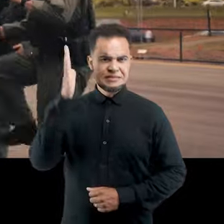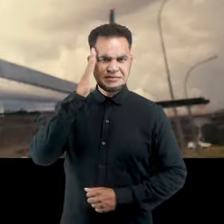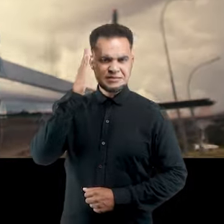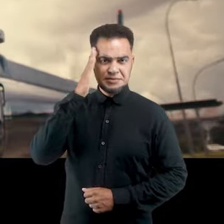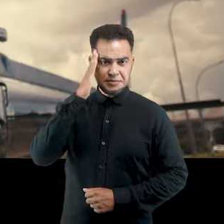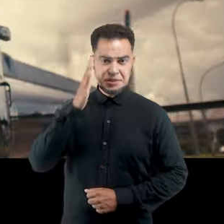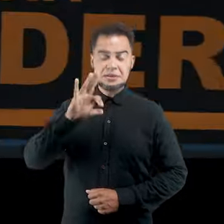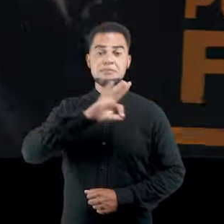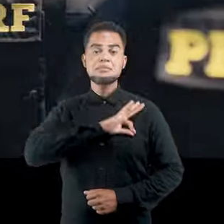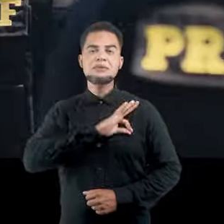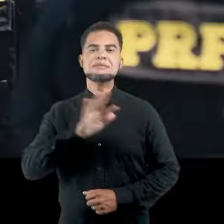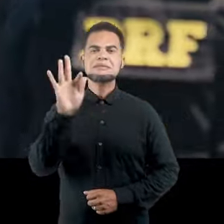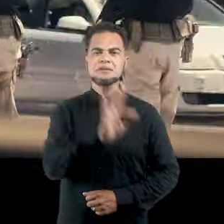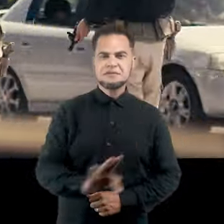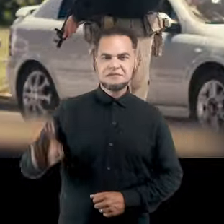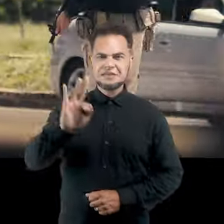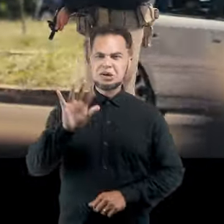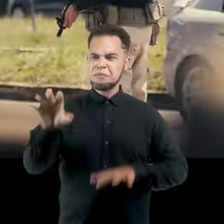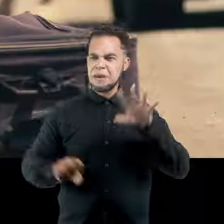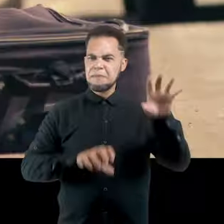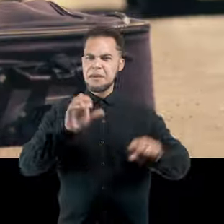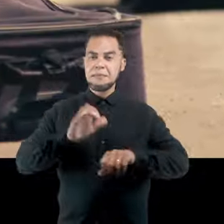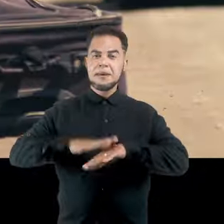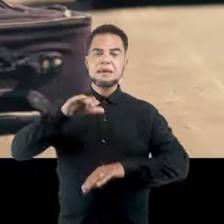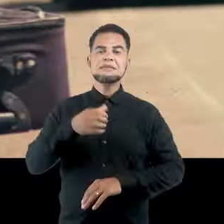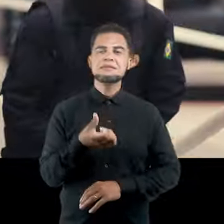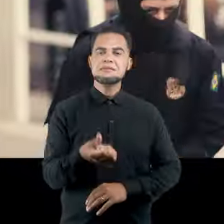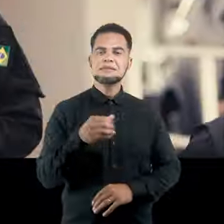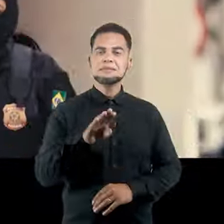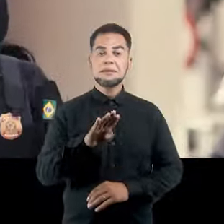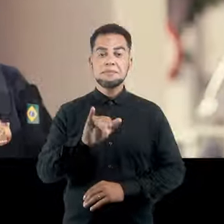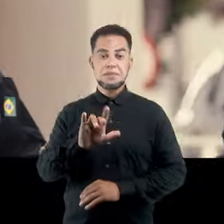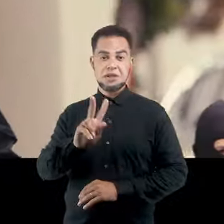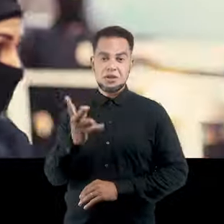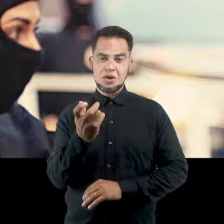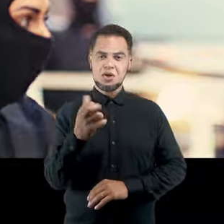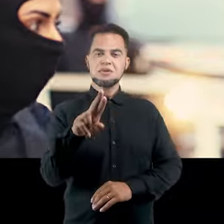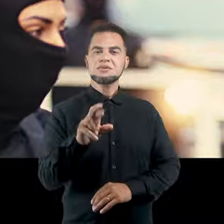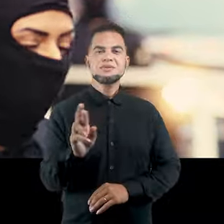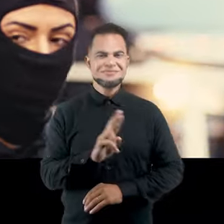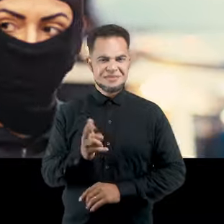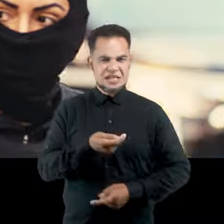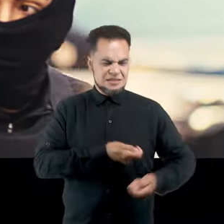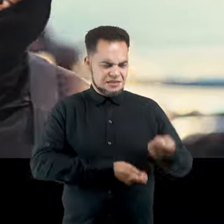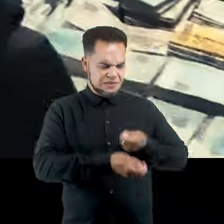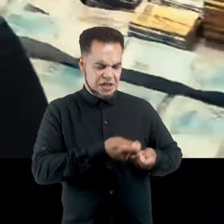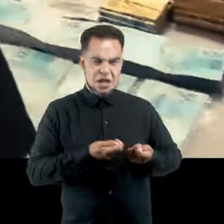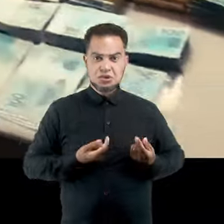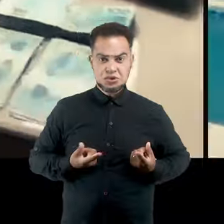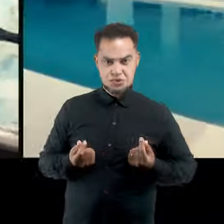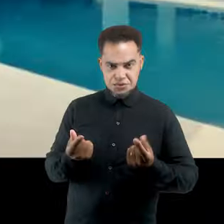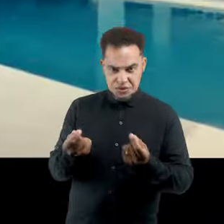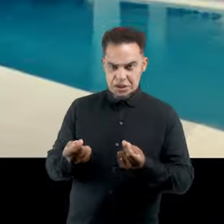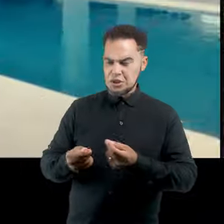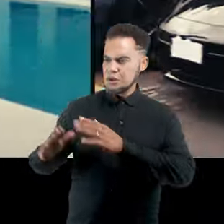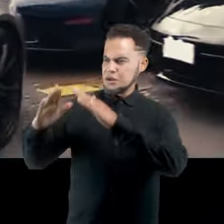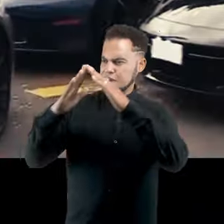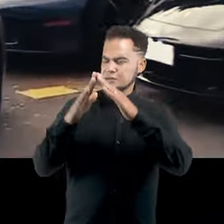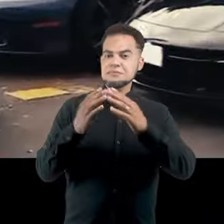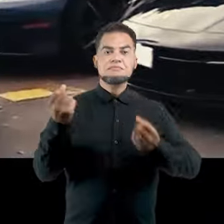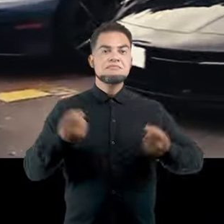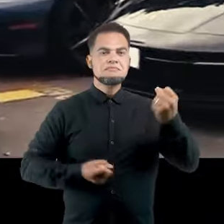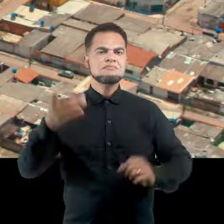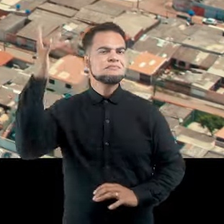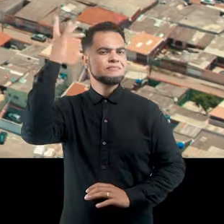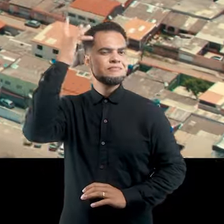Você sabia que as polícias federais apreenderam mais de 6 bilhões de reais dos traficantes entre dinheiro vivo, imóveis e